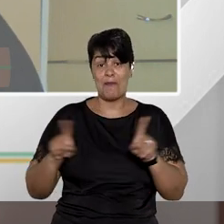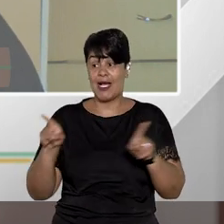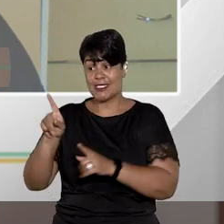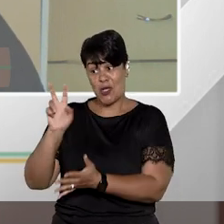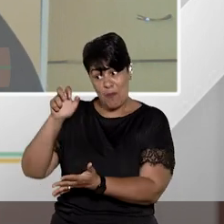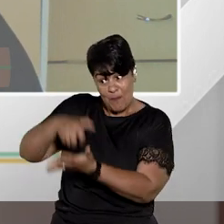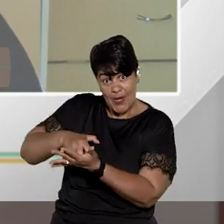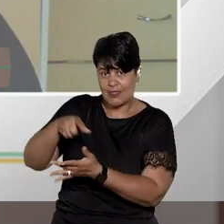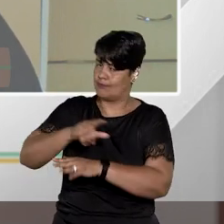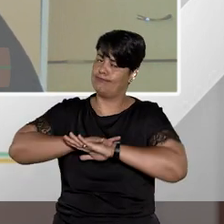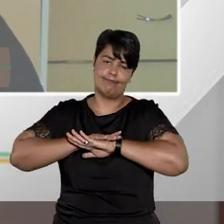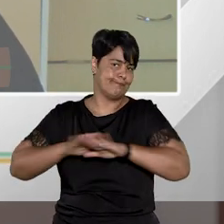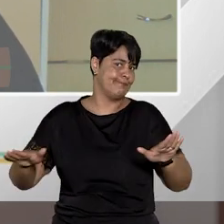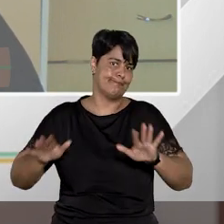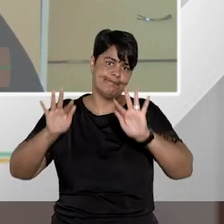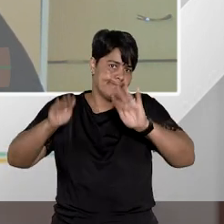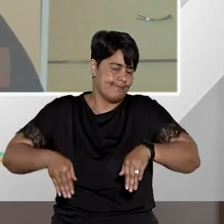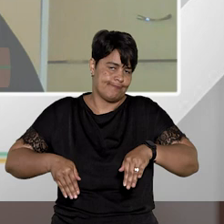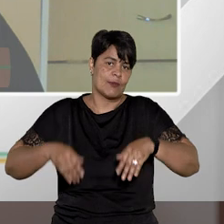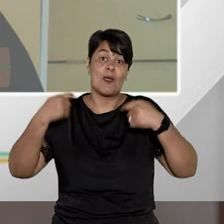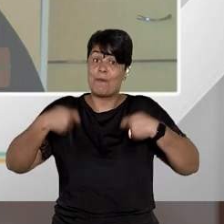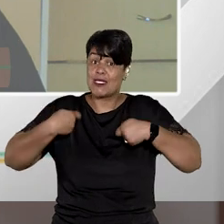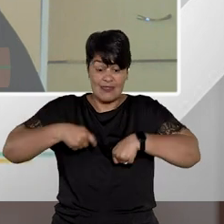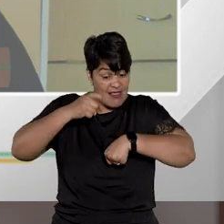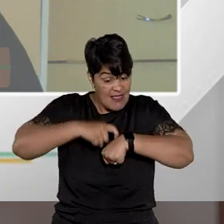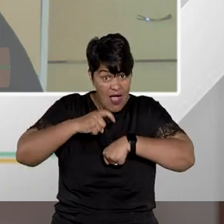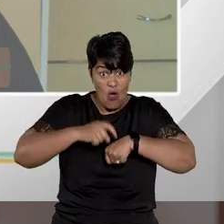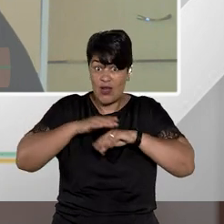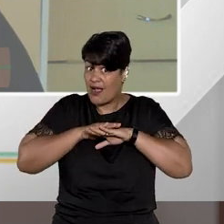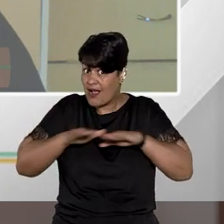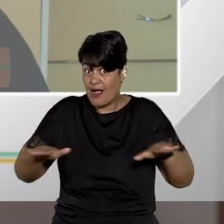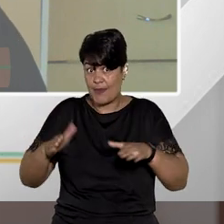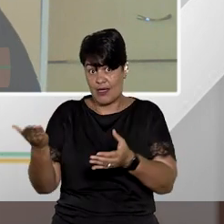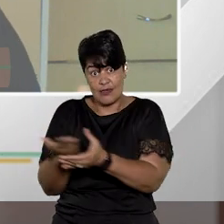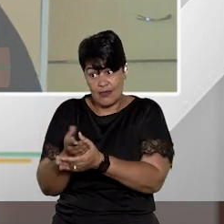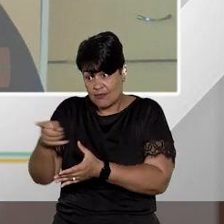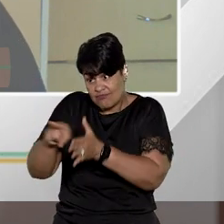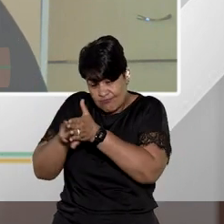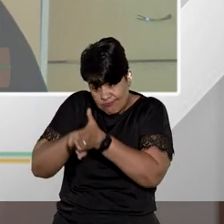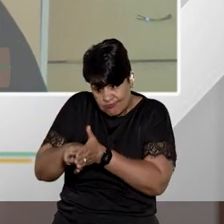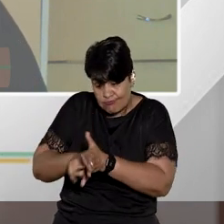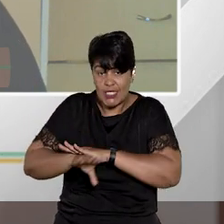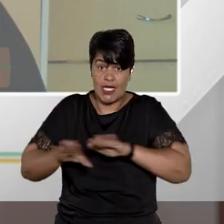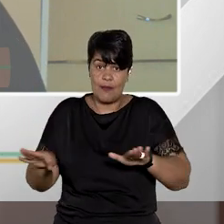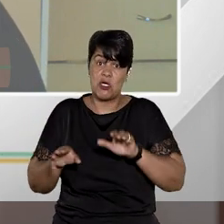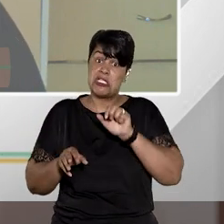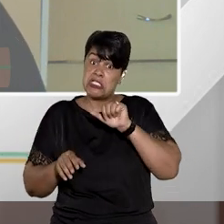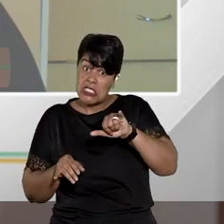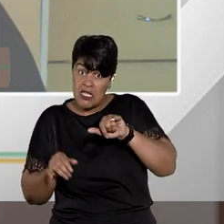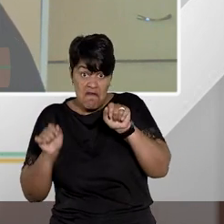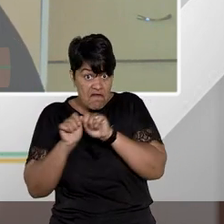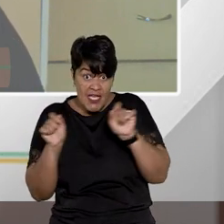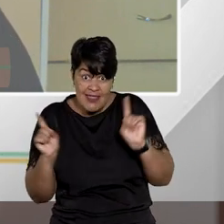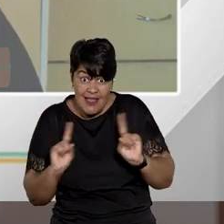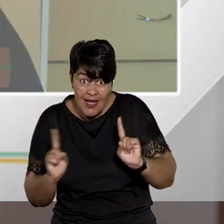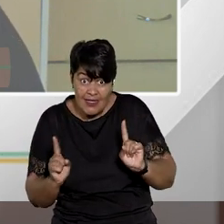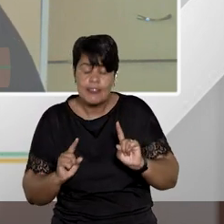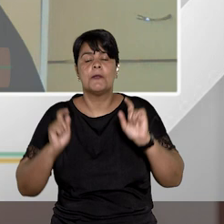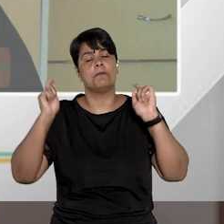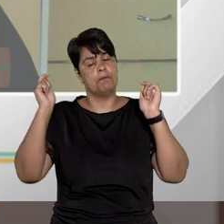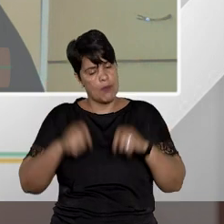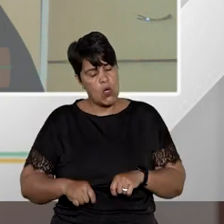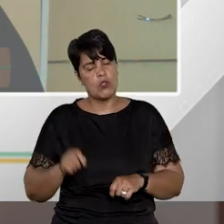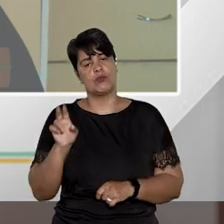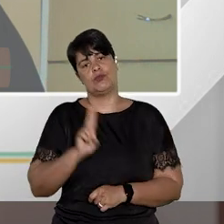precisa imediatamente extinguir a punibilidade e arquivar aquele inquérito, se por algum motivo não foi arquivado é